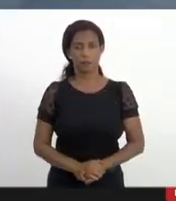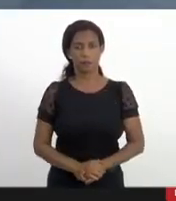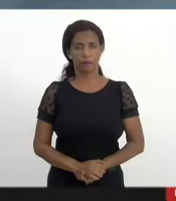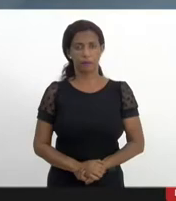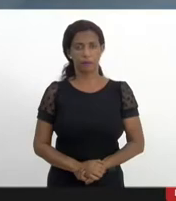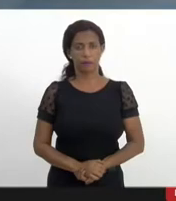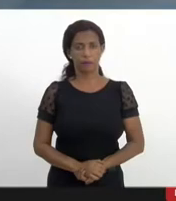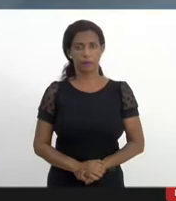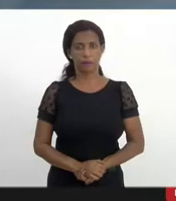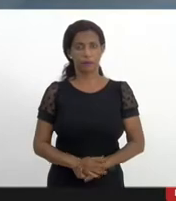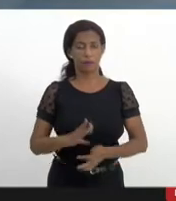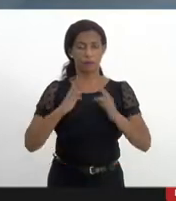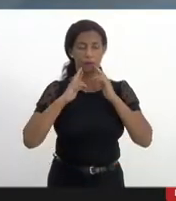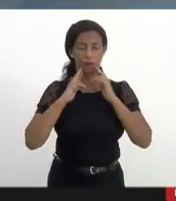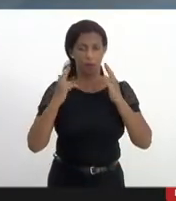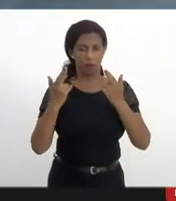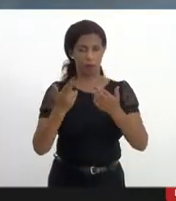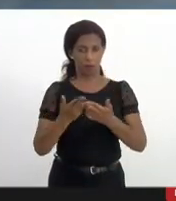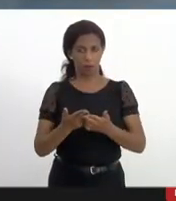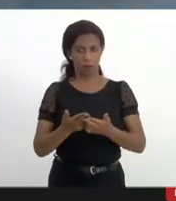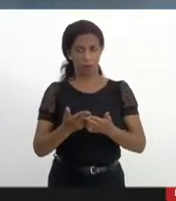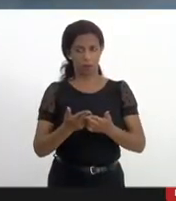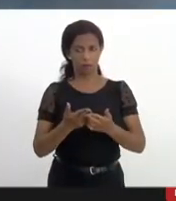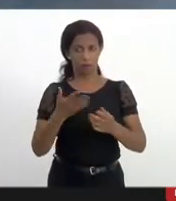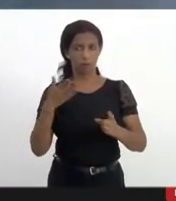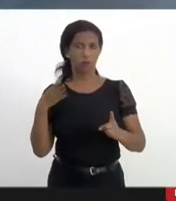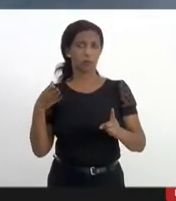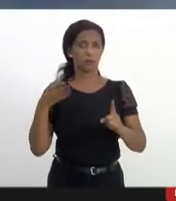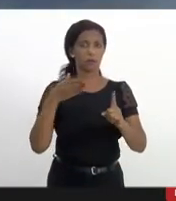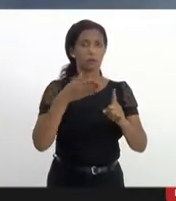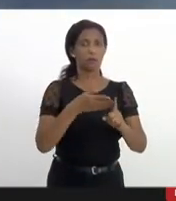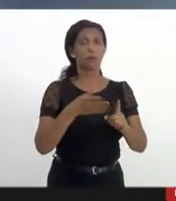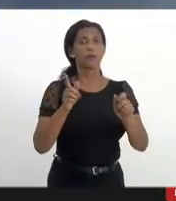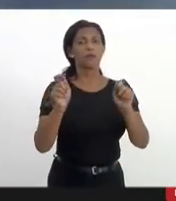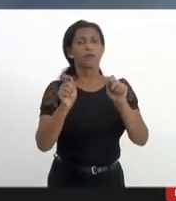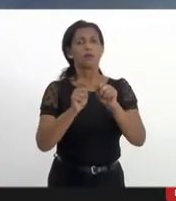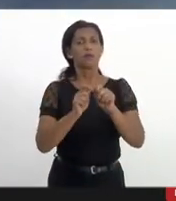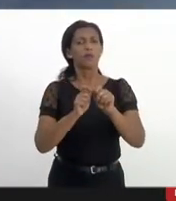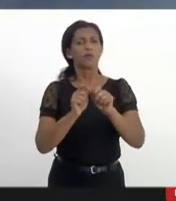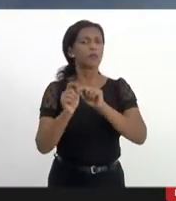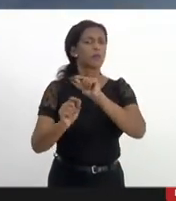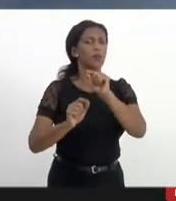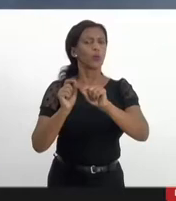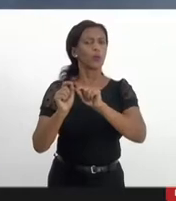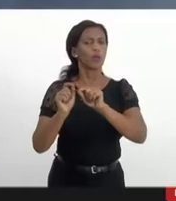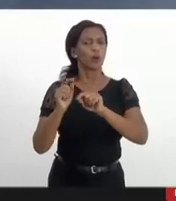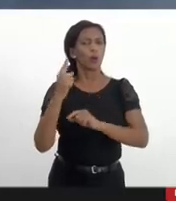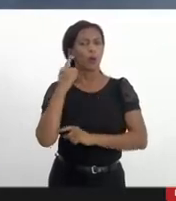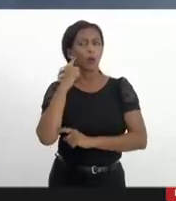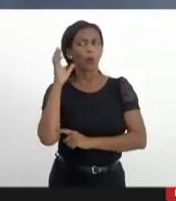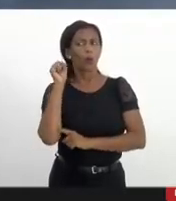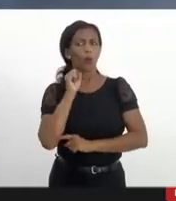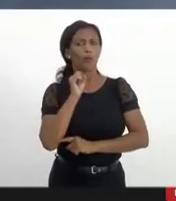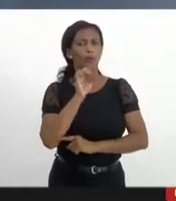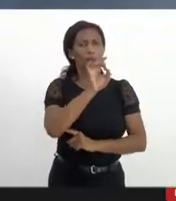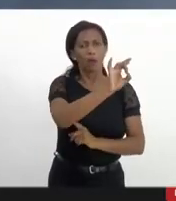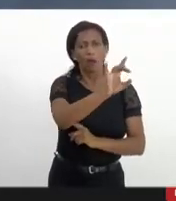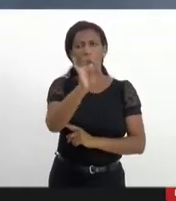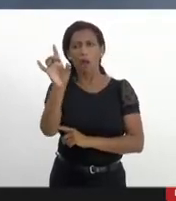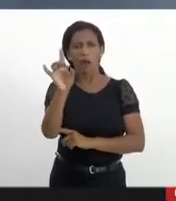reunião destina-se a fazer a escuta temática dos nossos